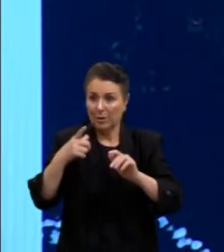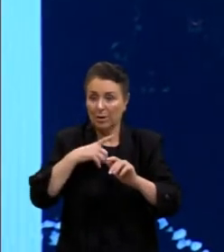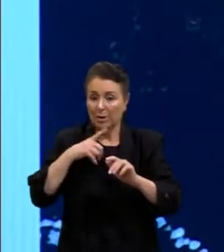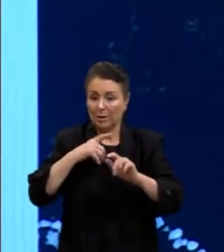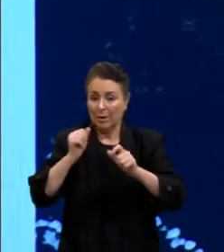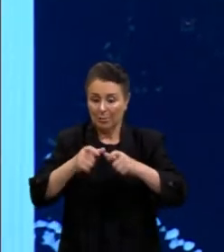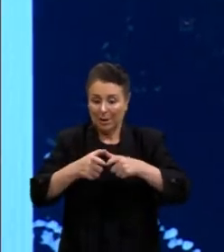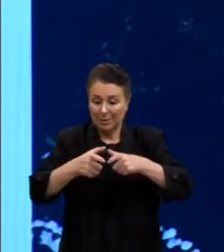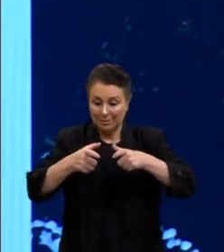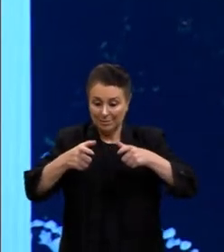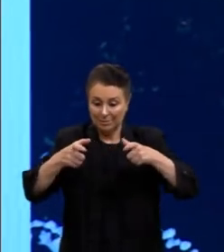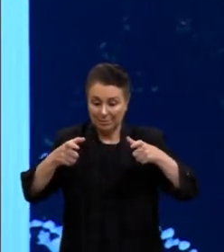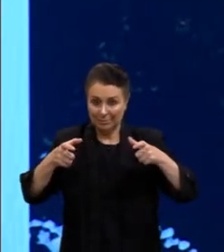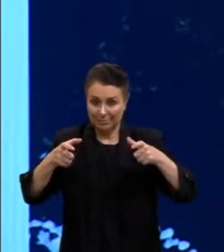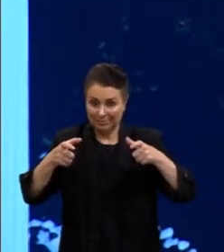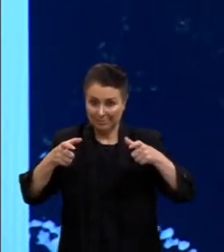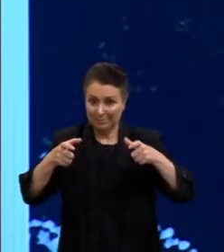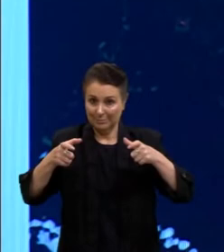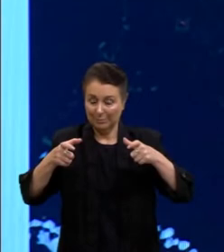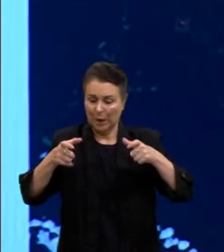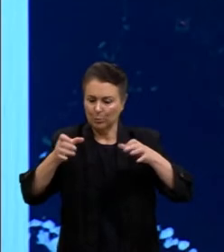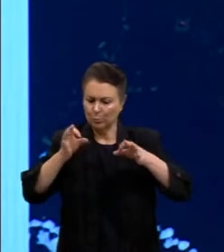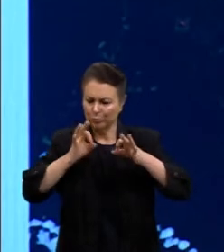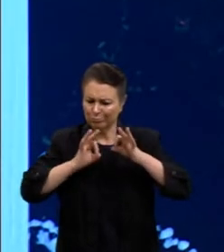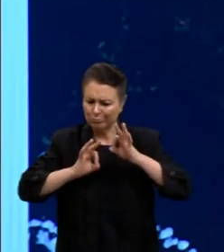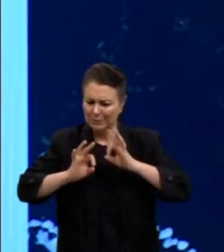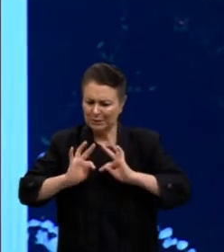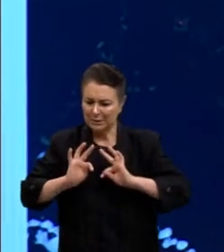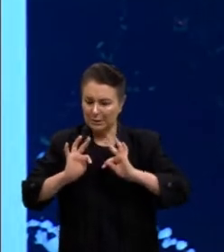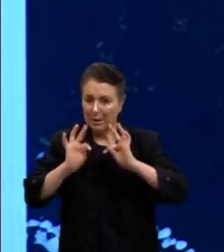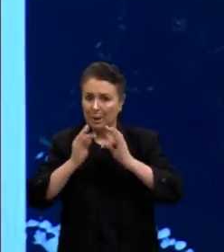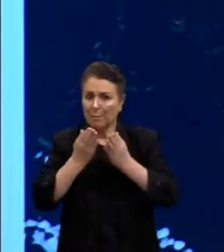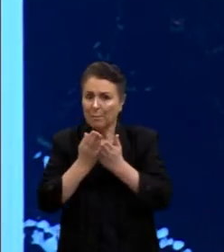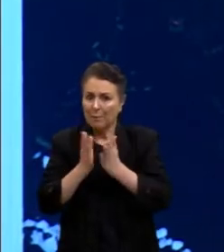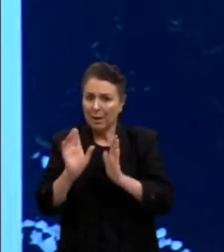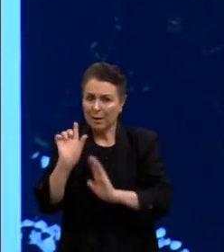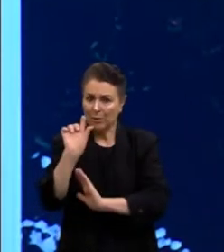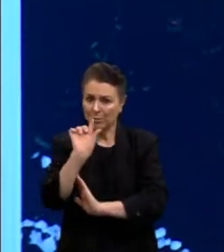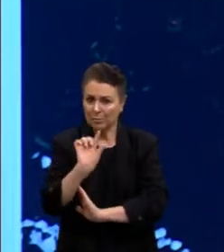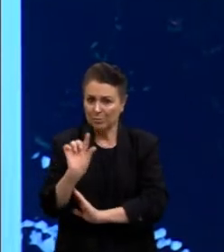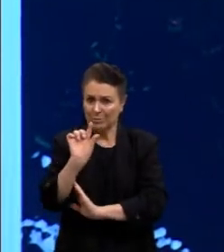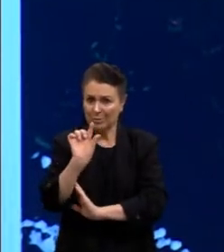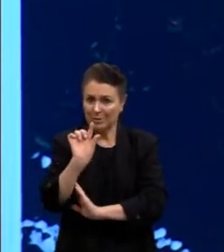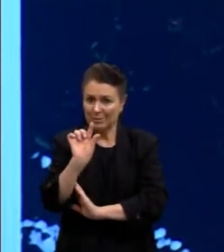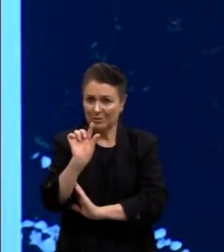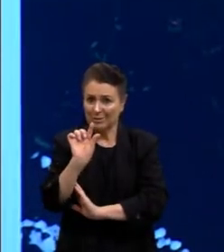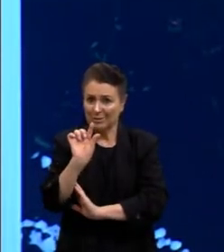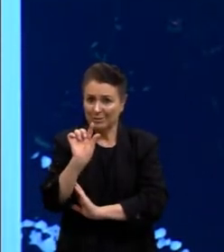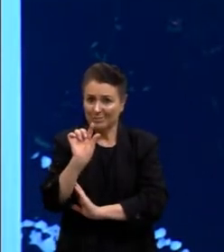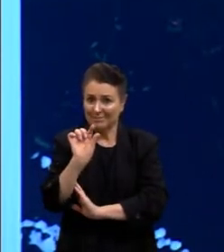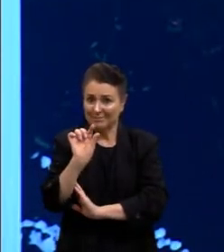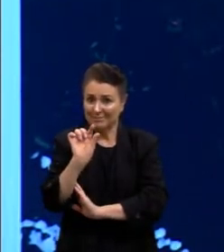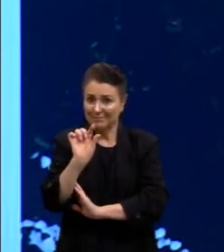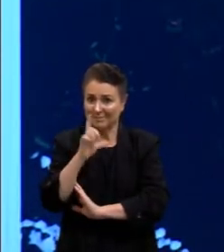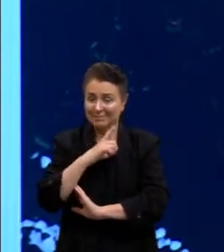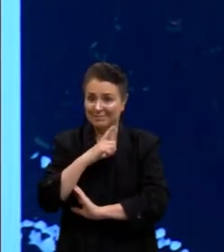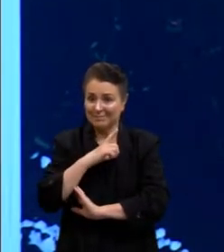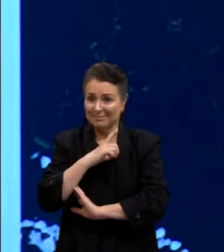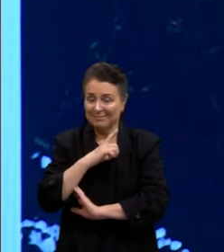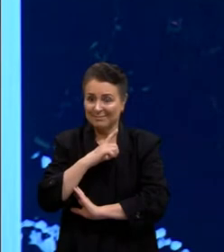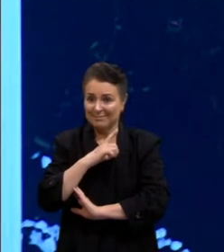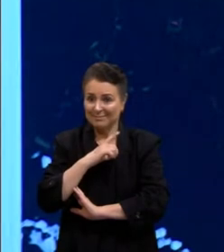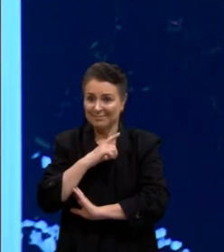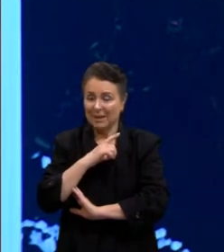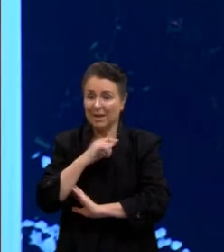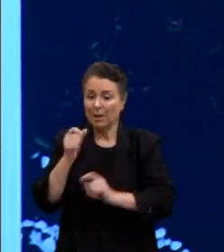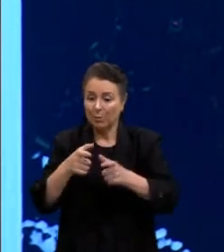mais refinado, perde um pouco dessa questão aí de pixel, tá? Que é